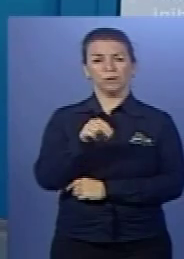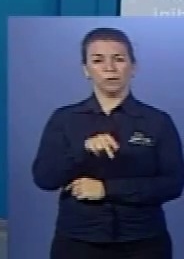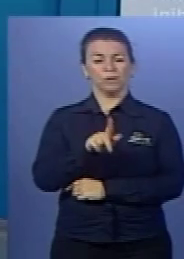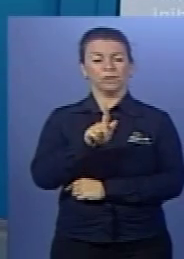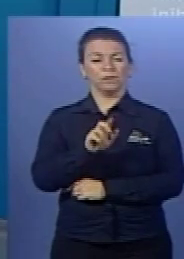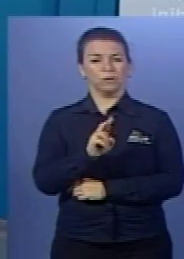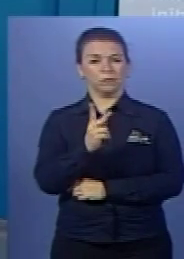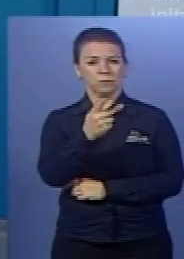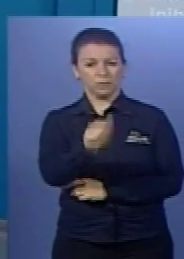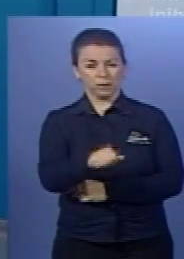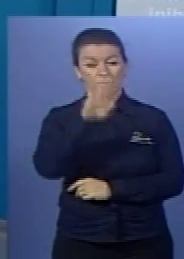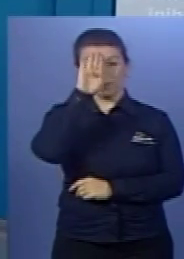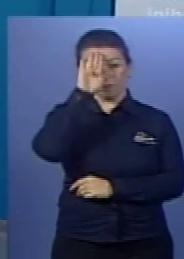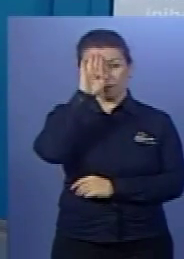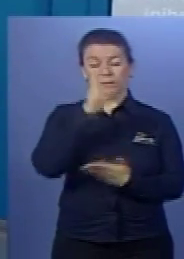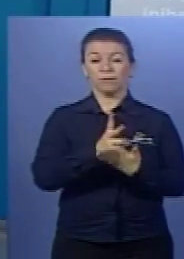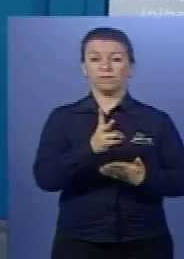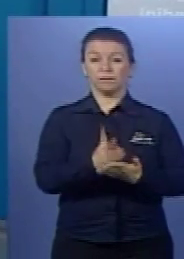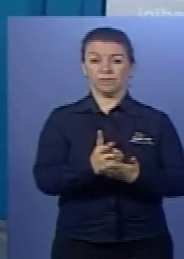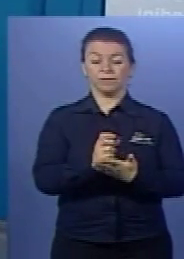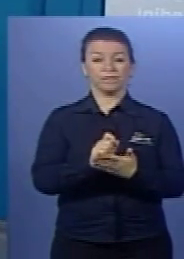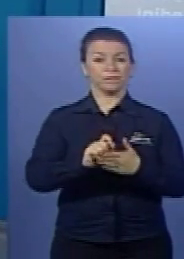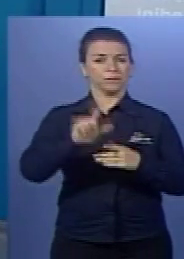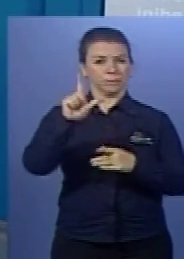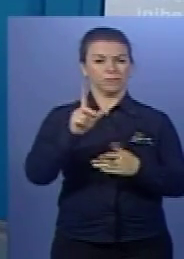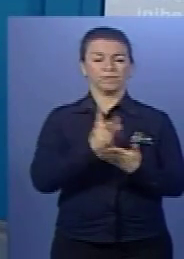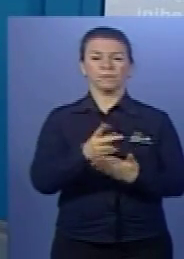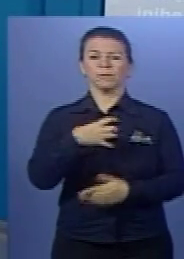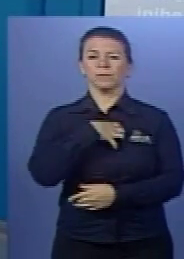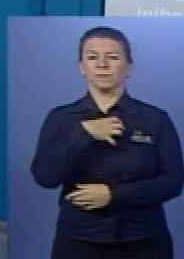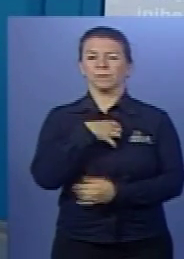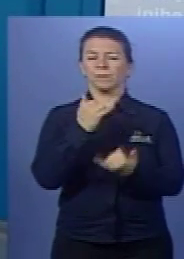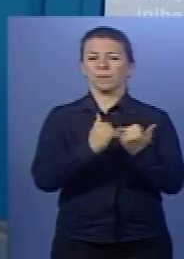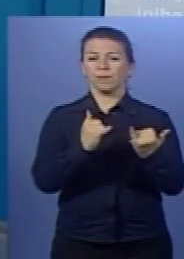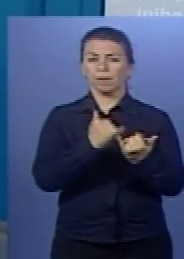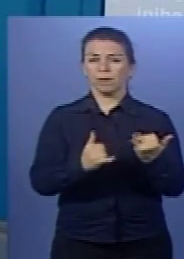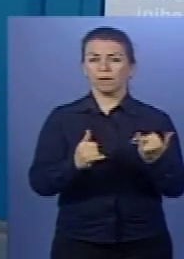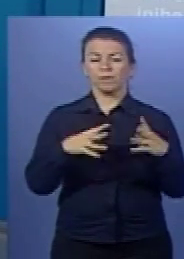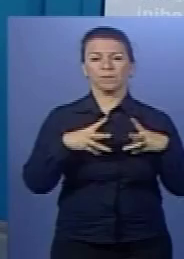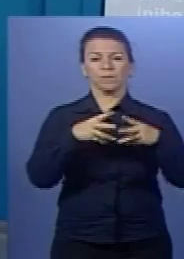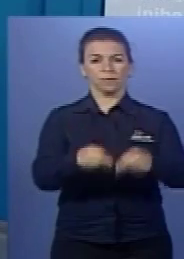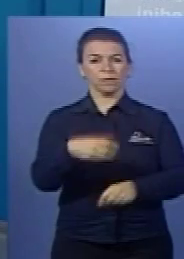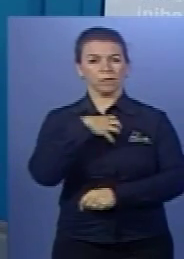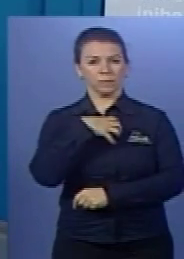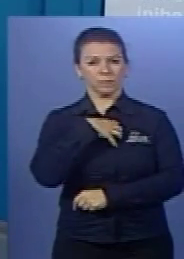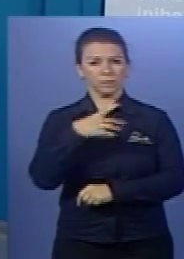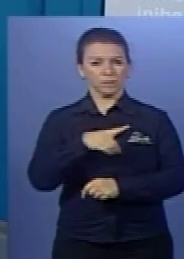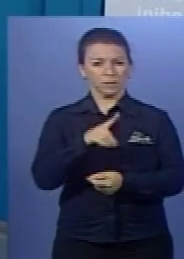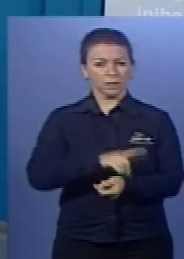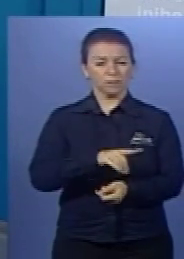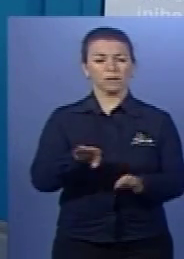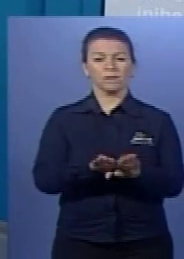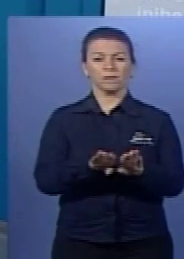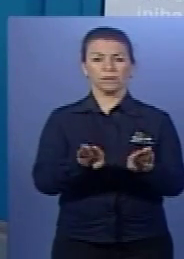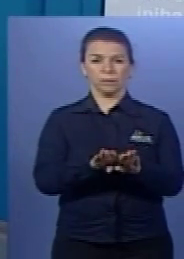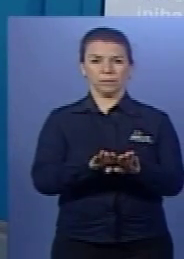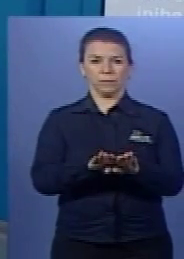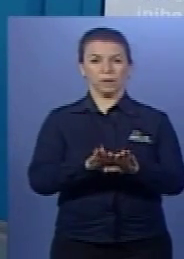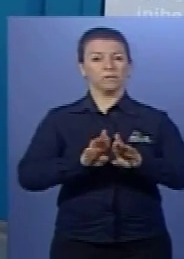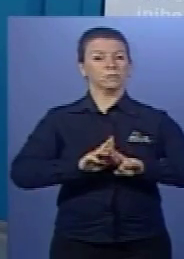chikungunya. Então, tem febre alta. Sintomas parecidos com os sintomas da dengue, que são os sintomas da gripe.